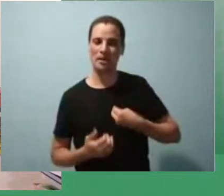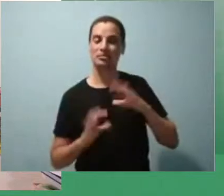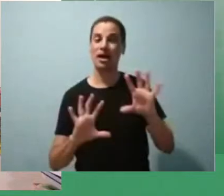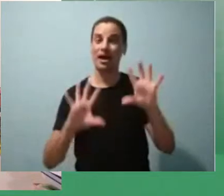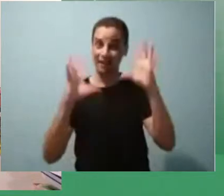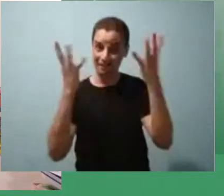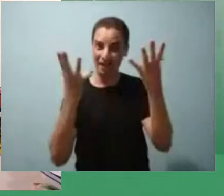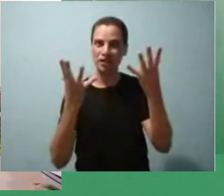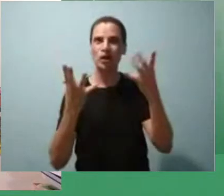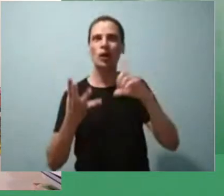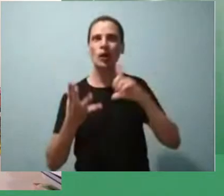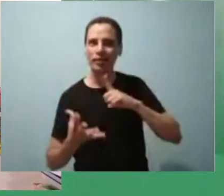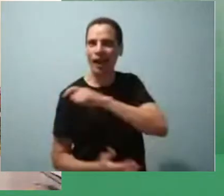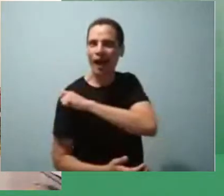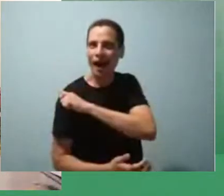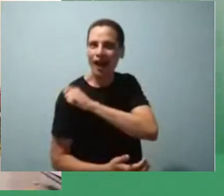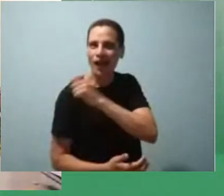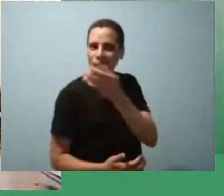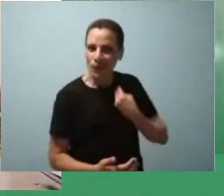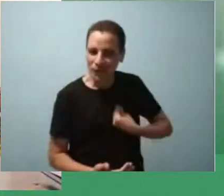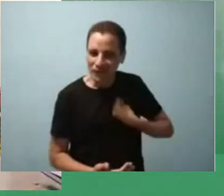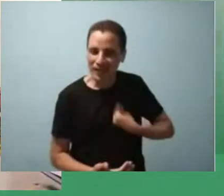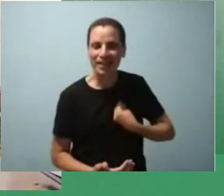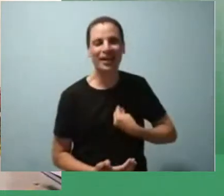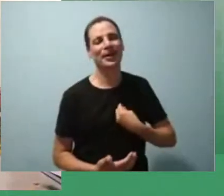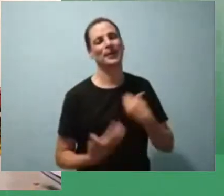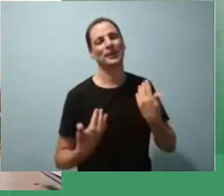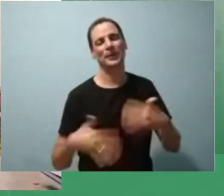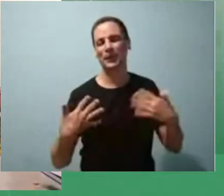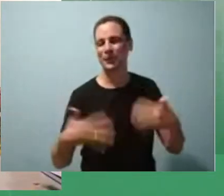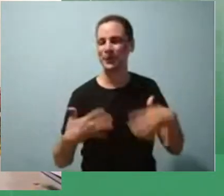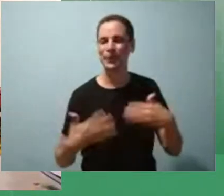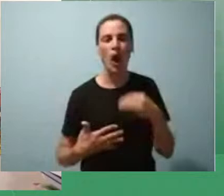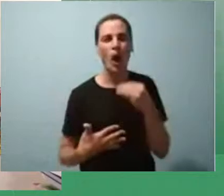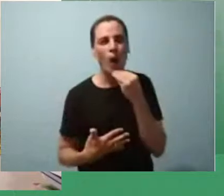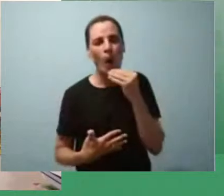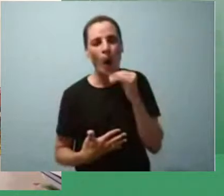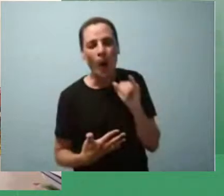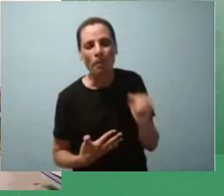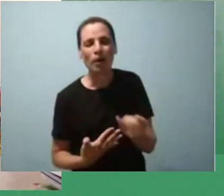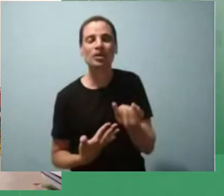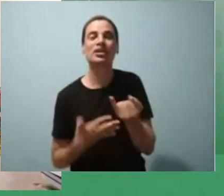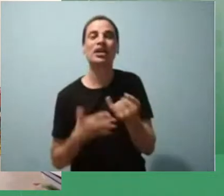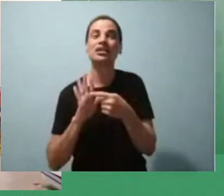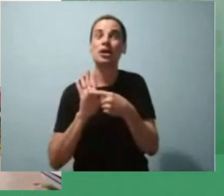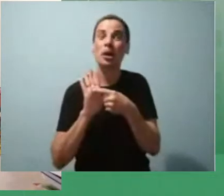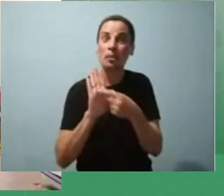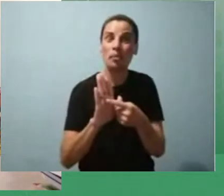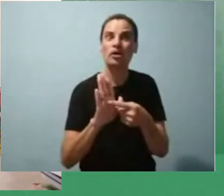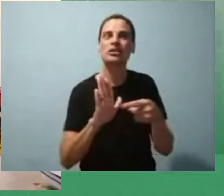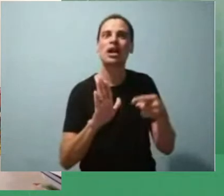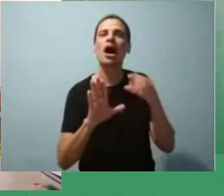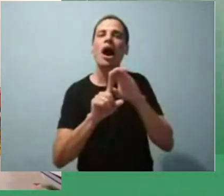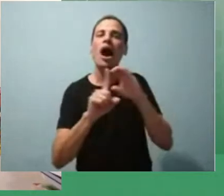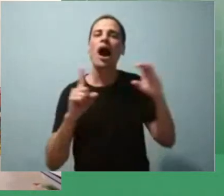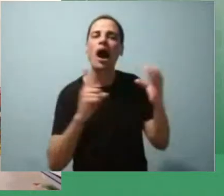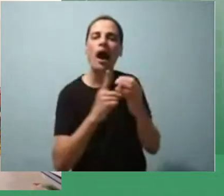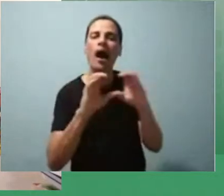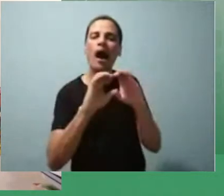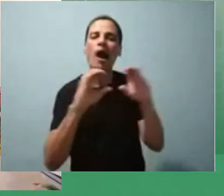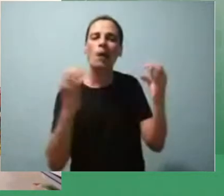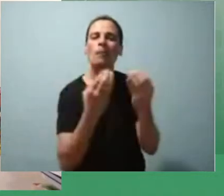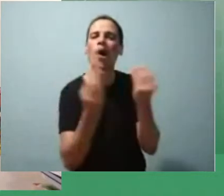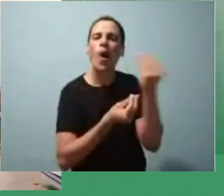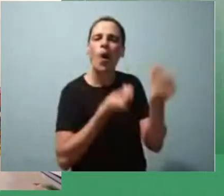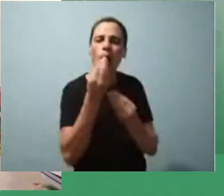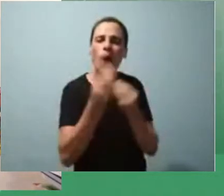os nossos alunos e é uma oportunidade de mostrar à nossa comunidade o que produzimos, o que fazemos dentro da